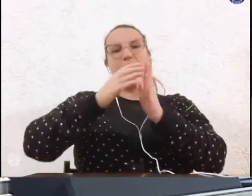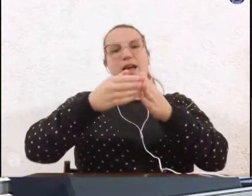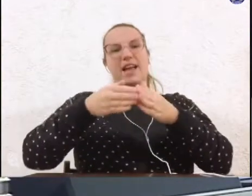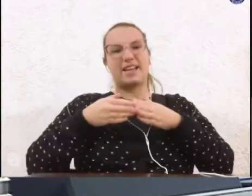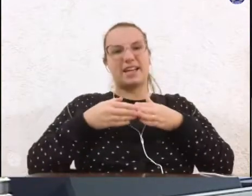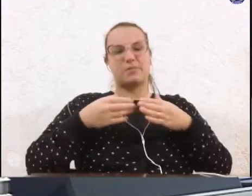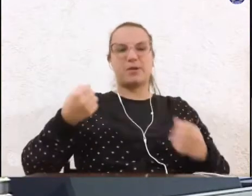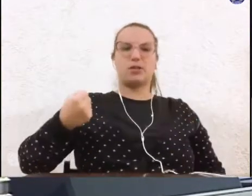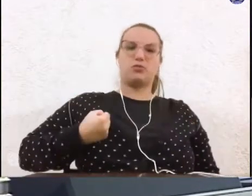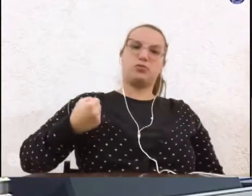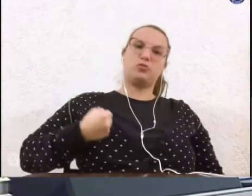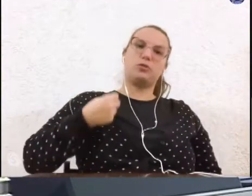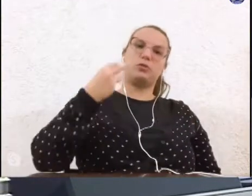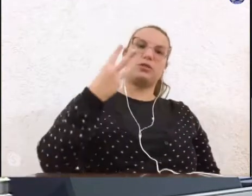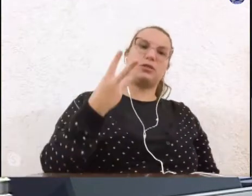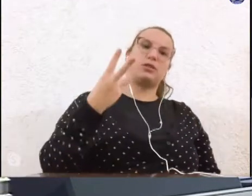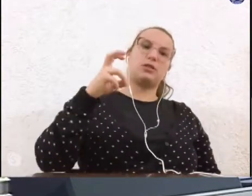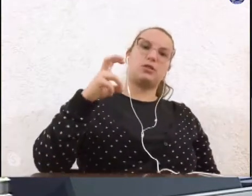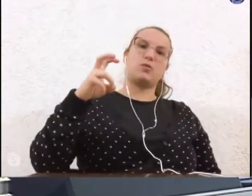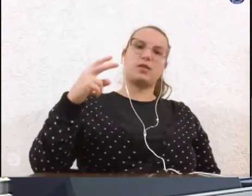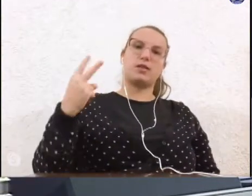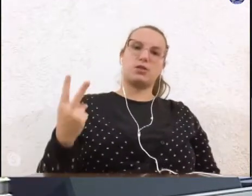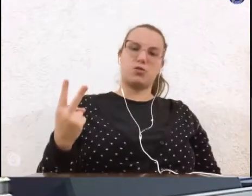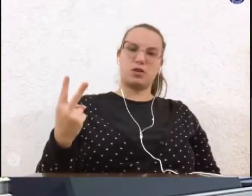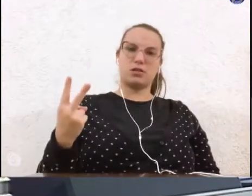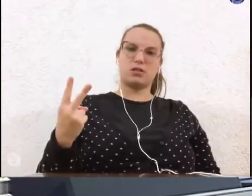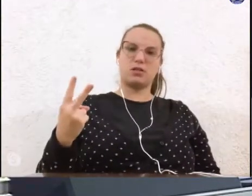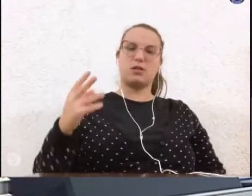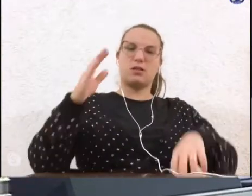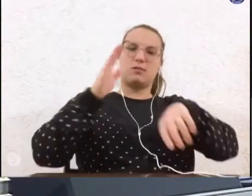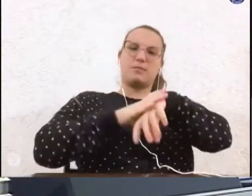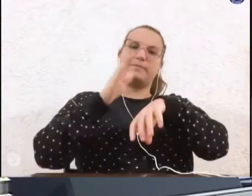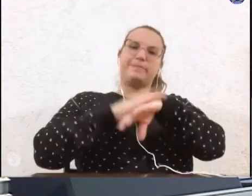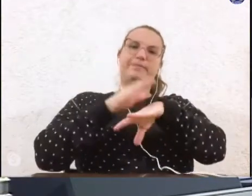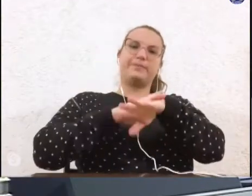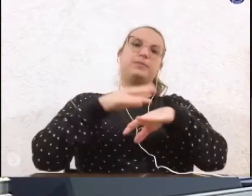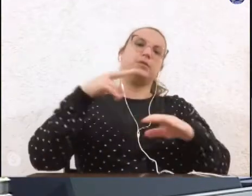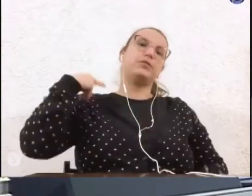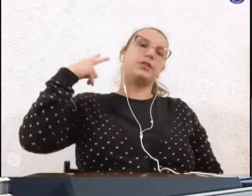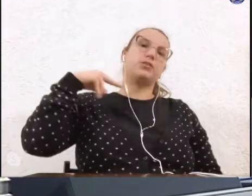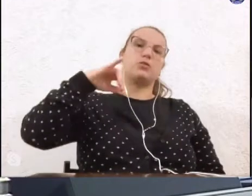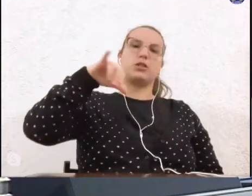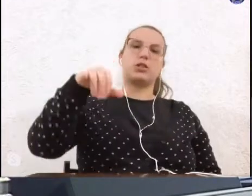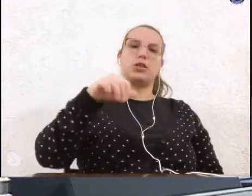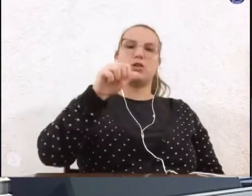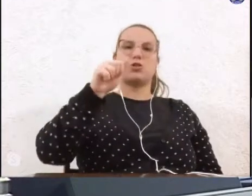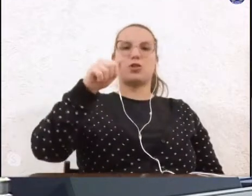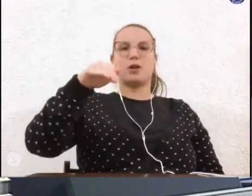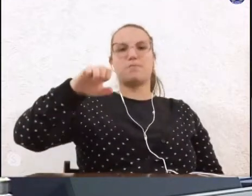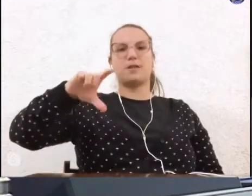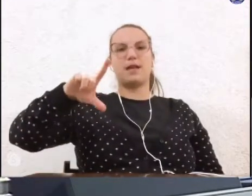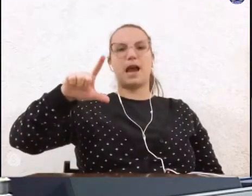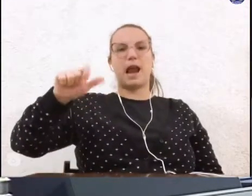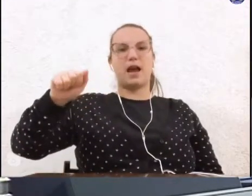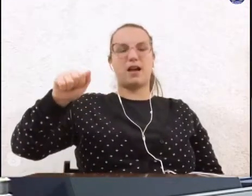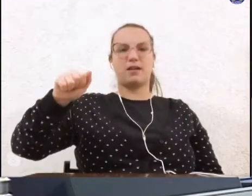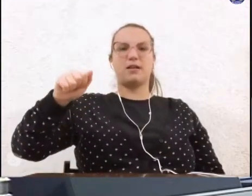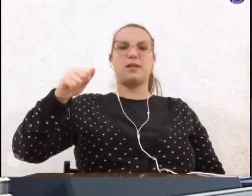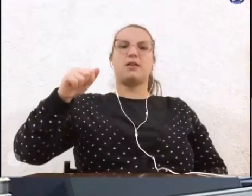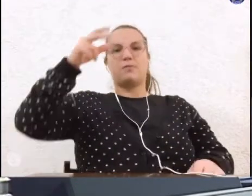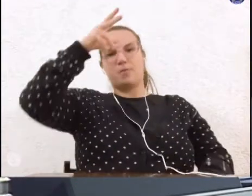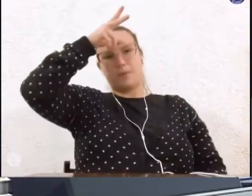352 de autoria da vereadora Jamila ao prefeito e secretária de